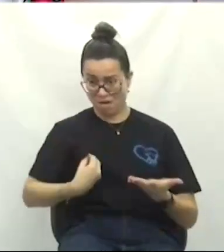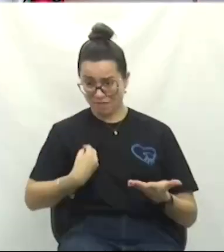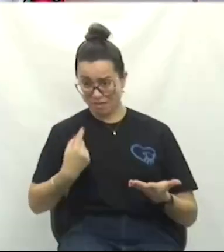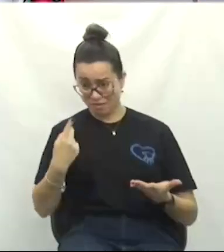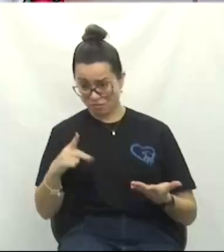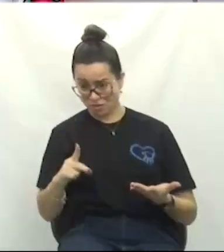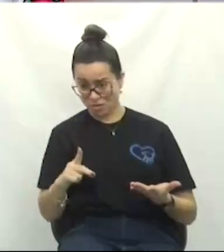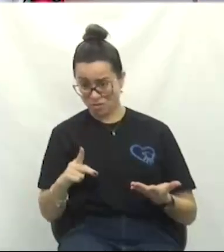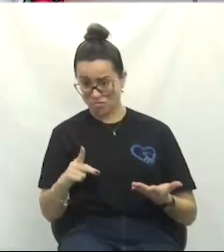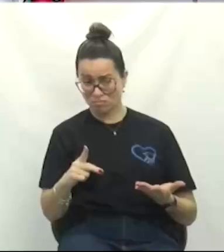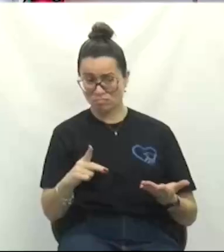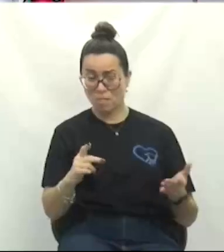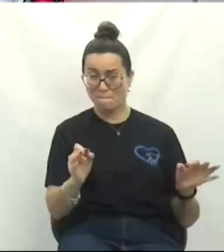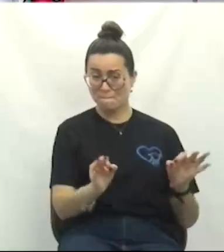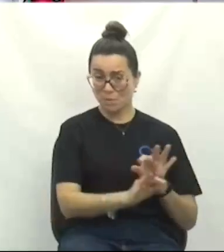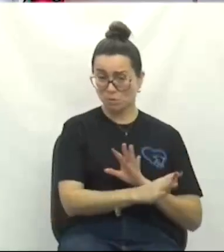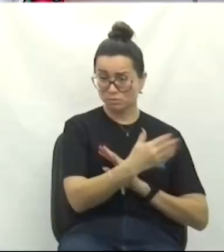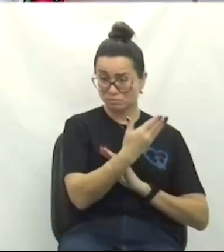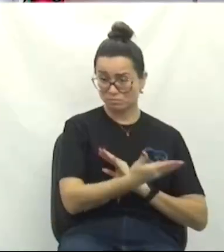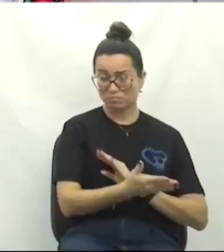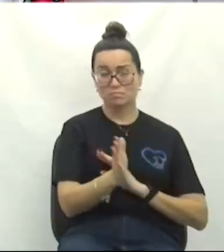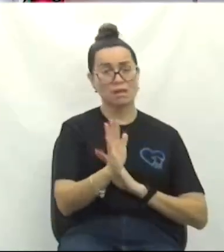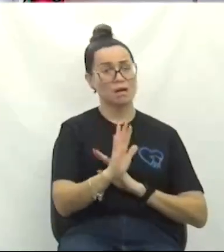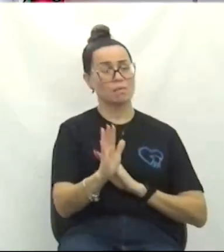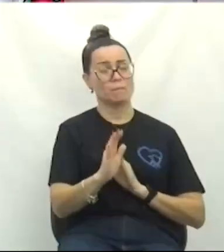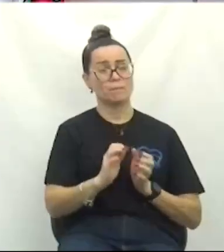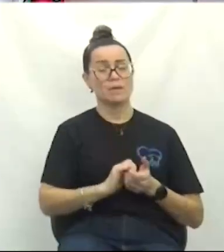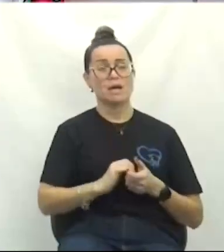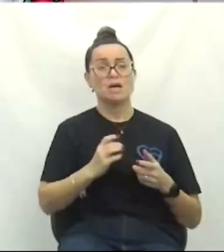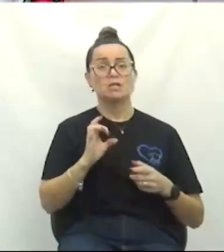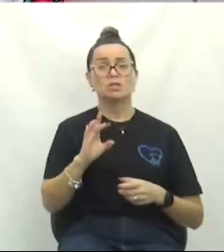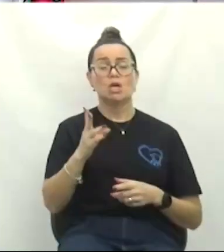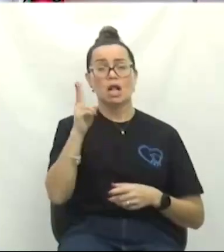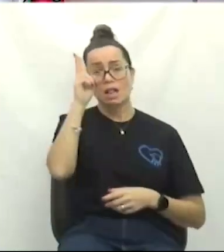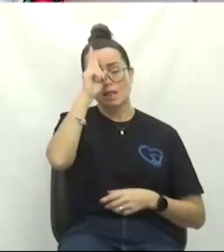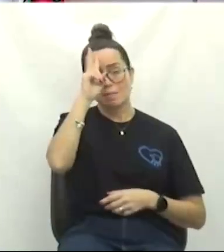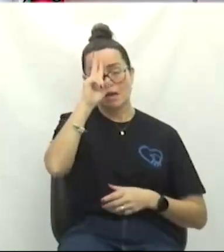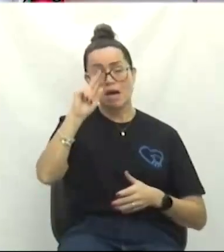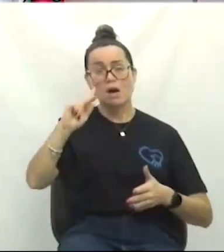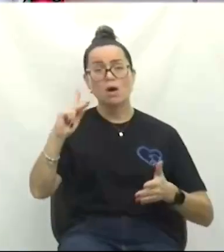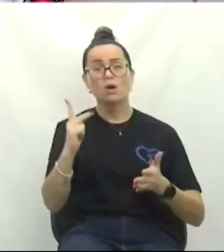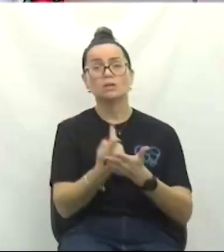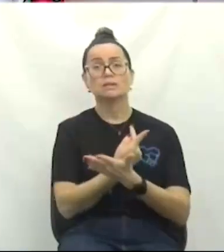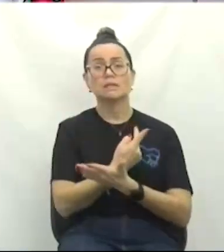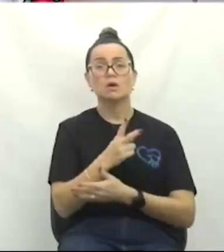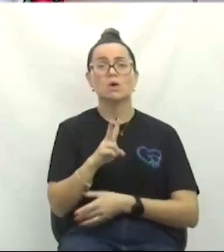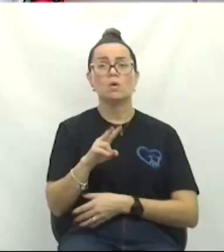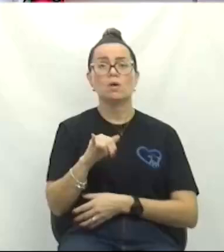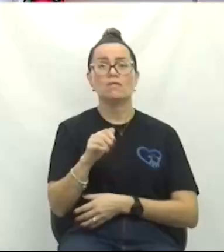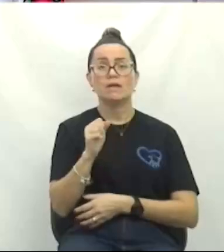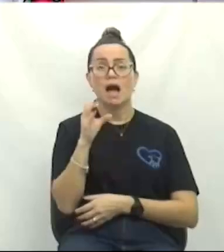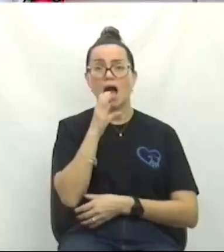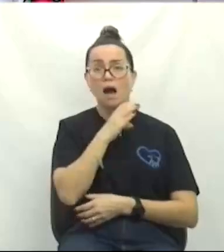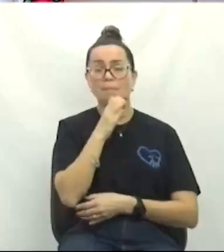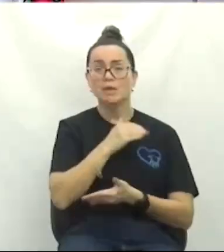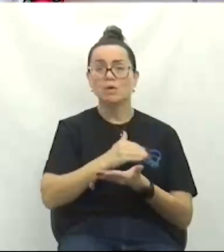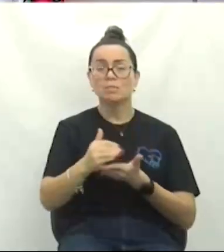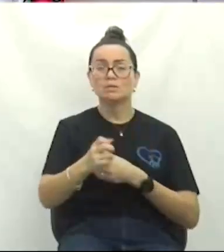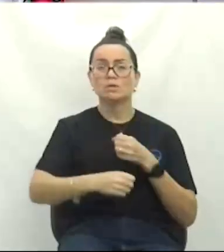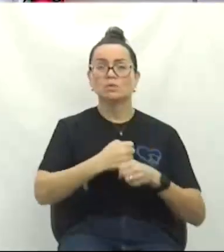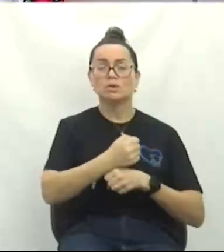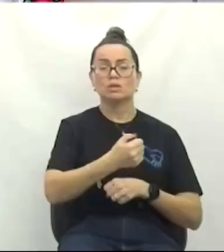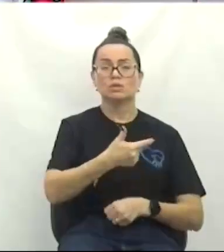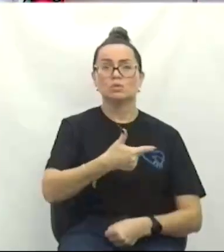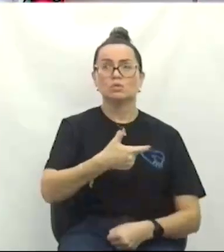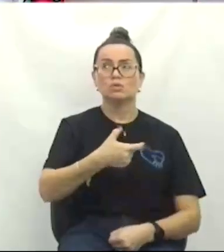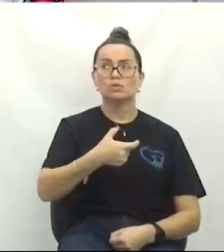Quero só lembrar o que aconteceu com a Via Rápida, que começou em 2006, terminou em 2017 e levou 11